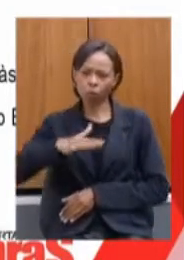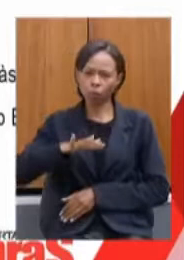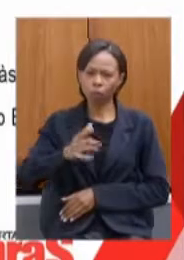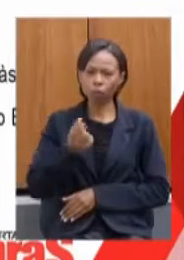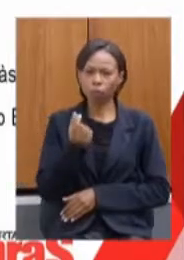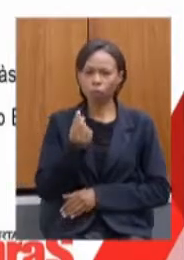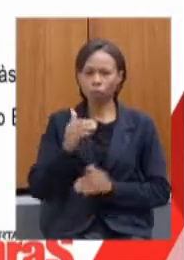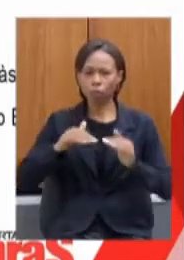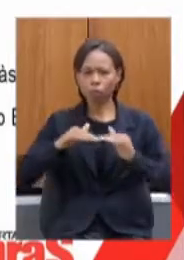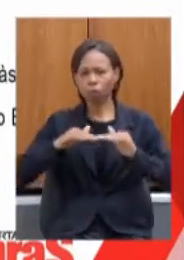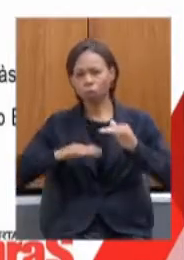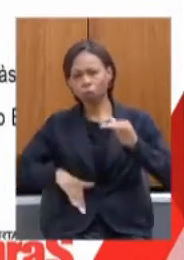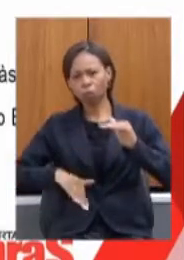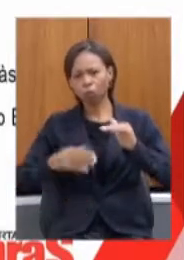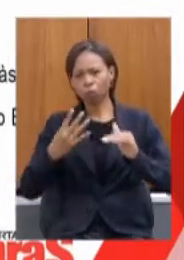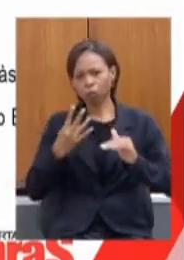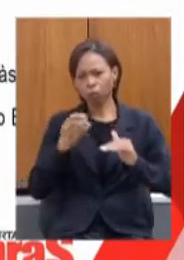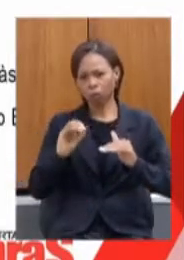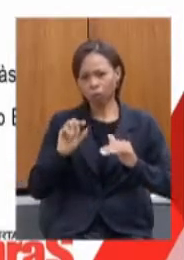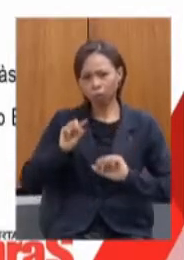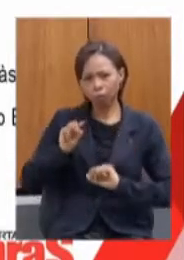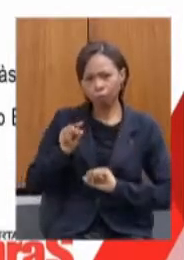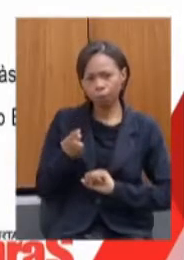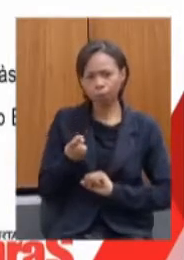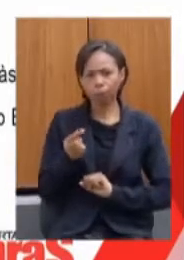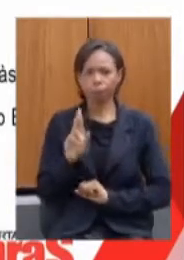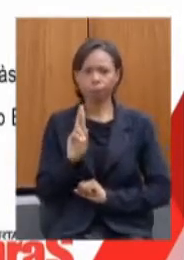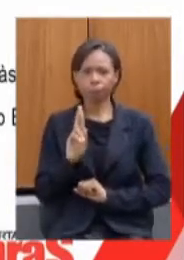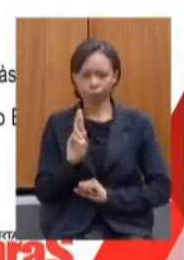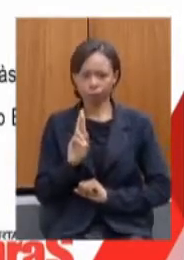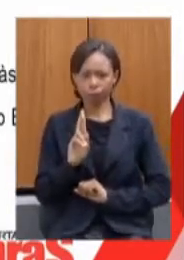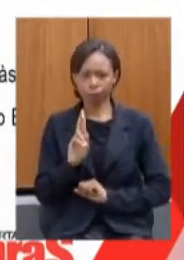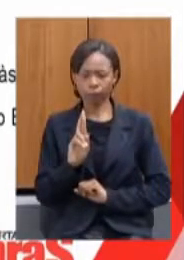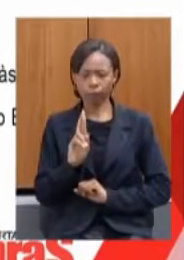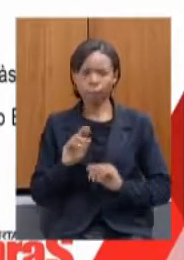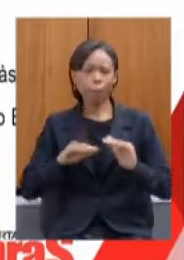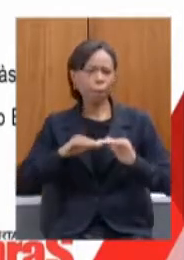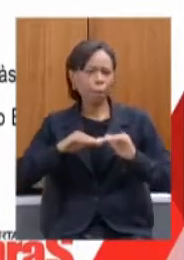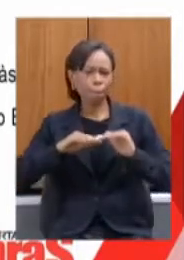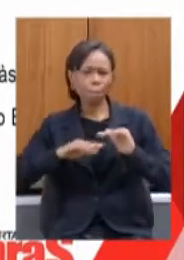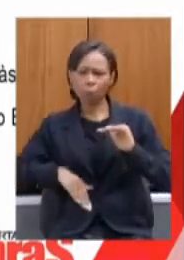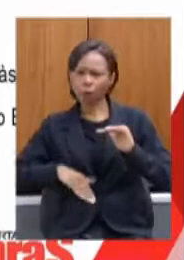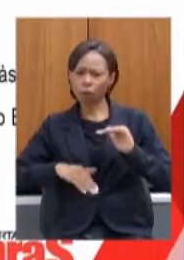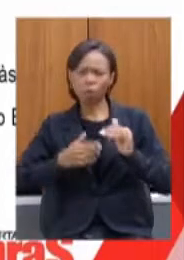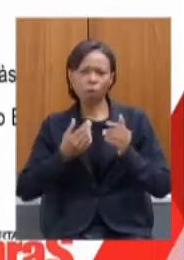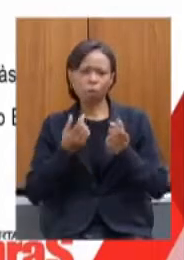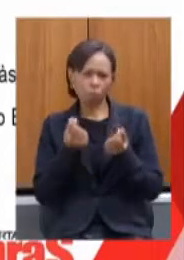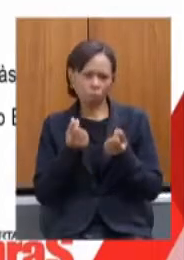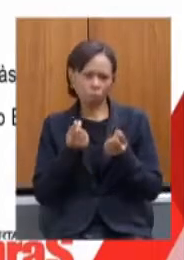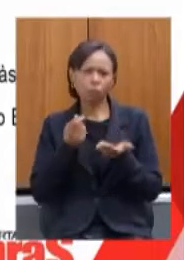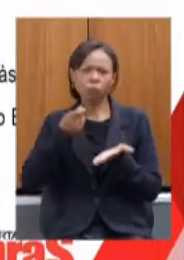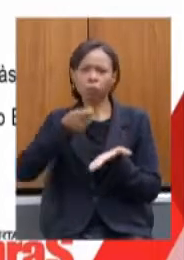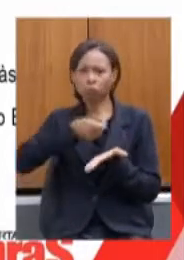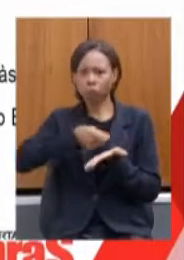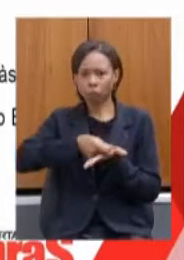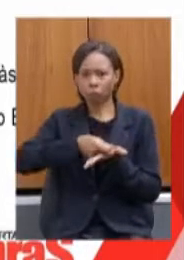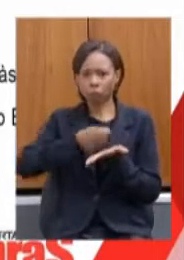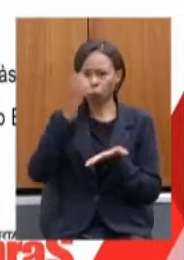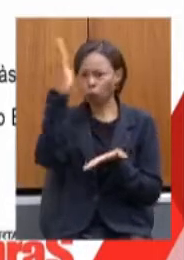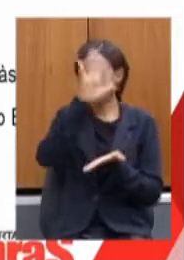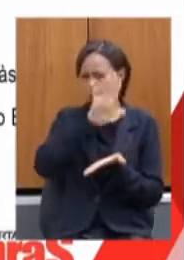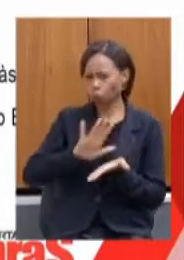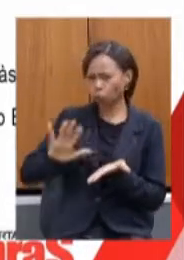a 40 mil reais. menor preço pago no Brasil.